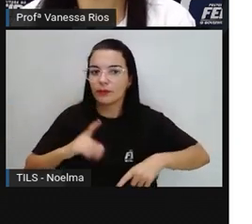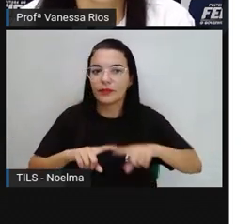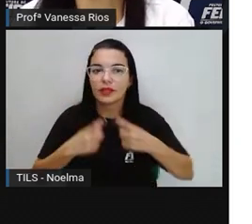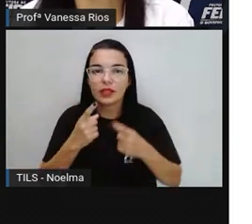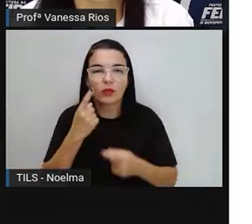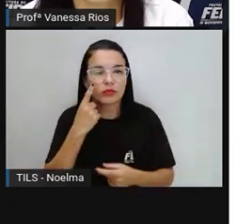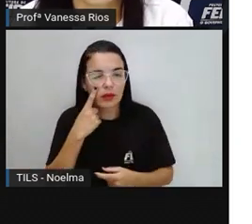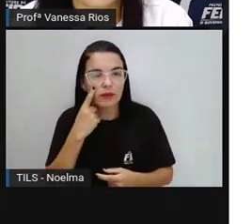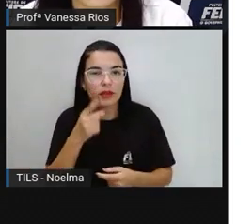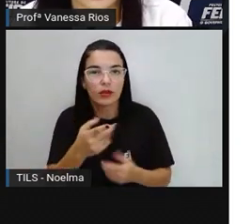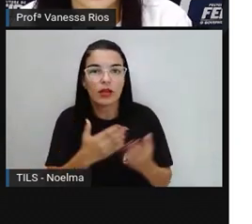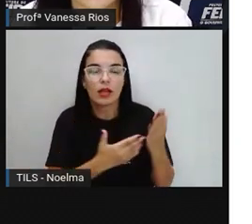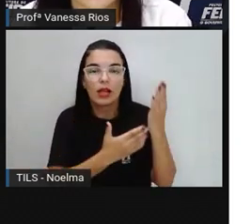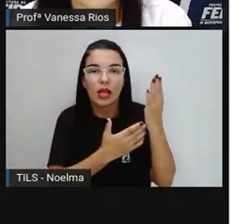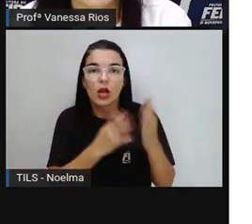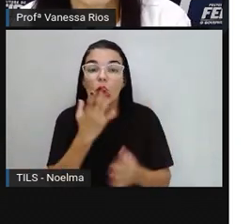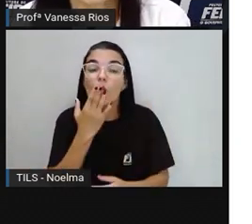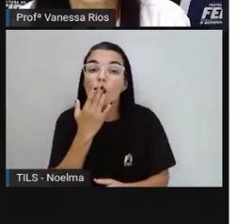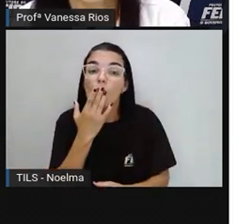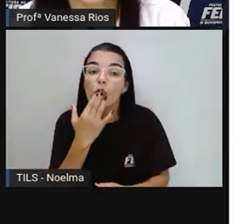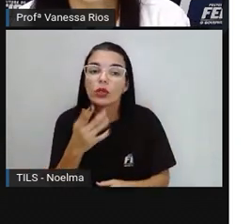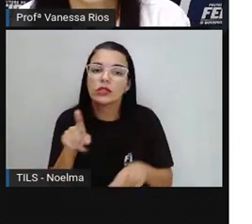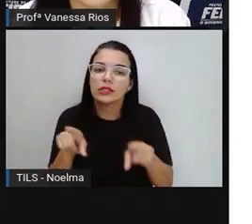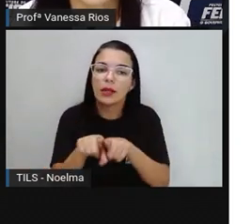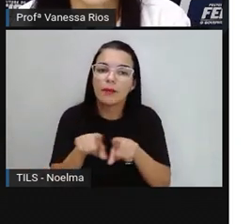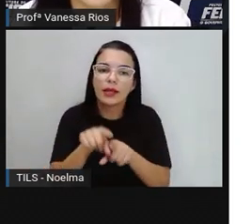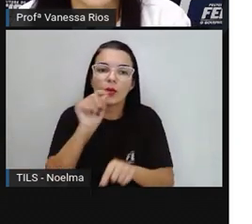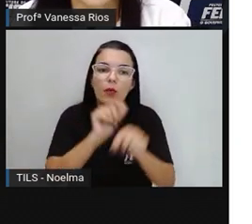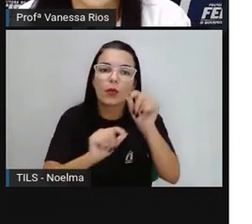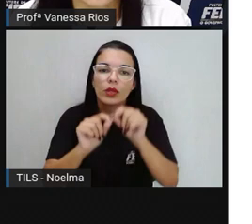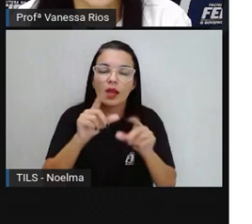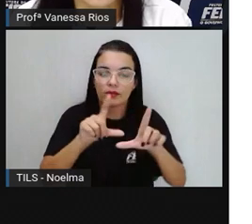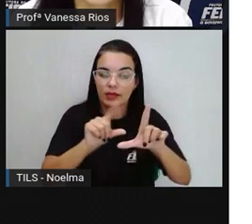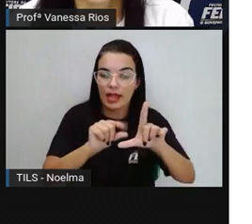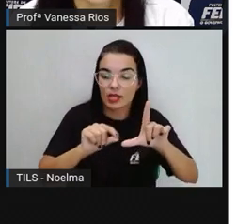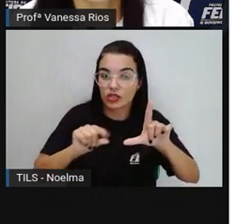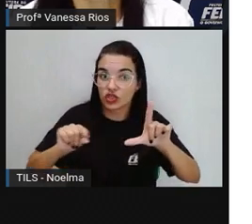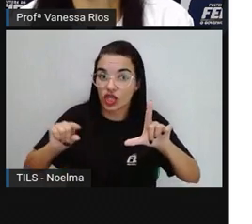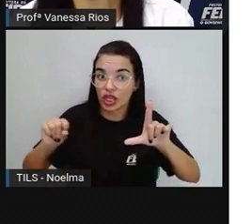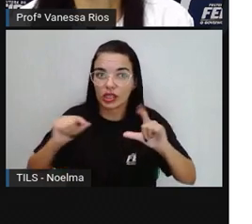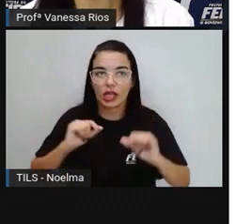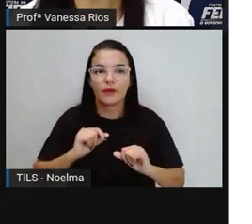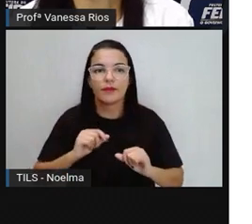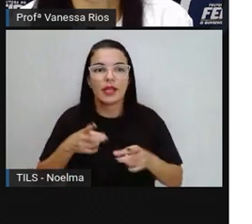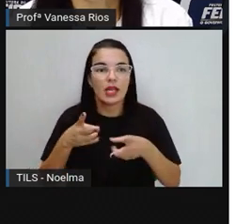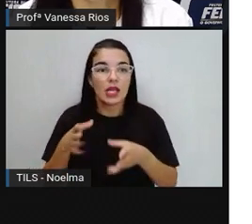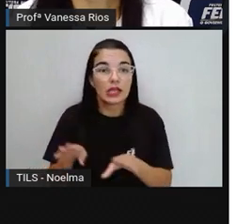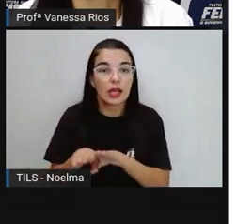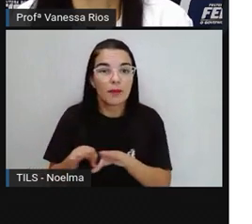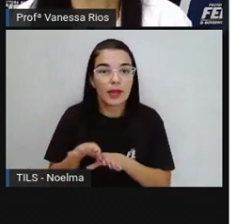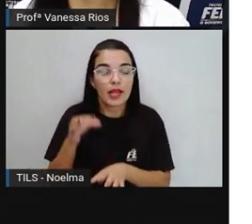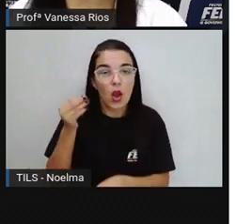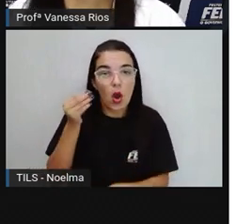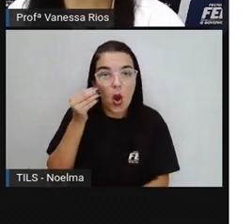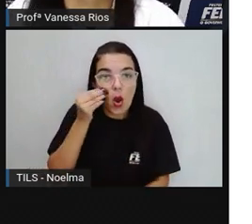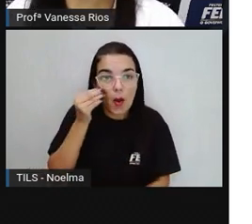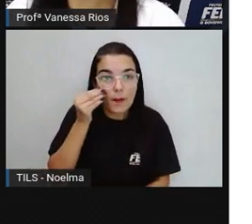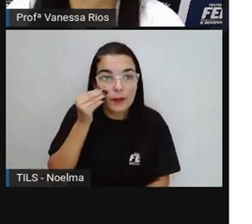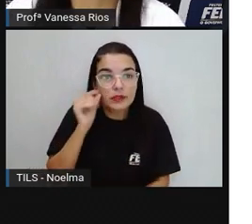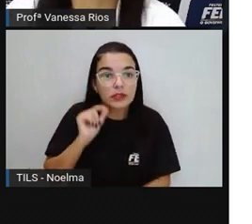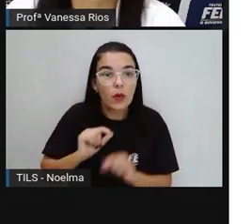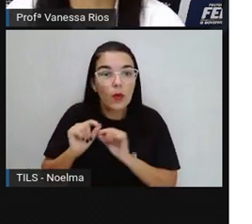Então, através das cores, né, que são utilizadas aqui na legenda, a gente observa onde está